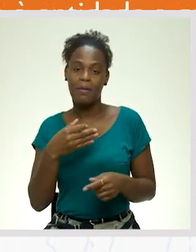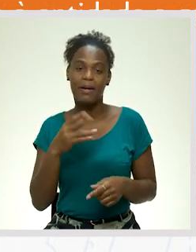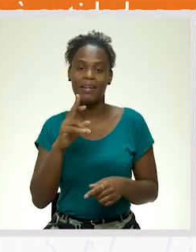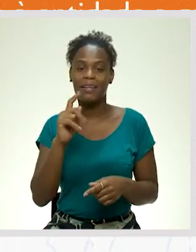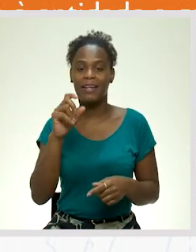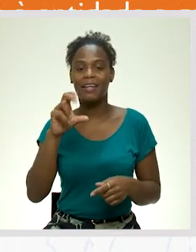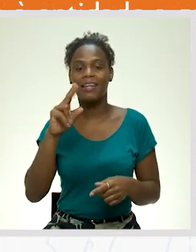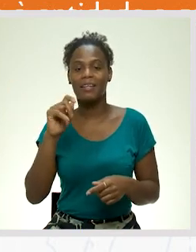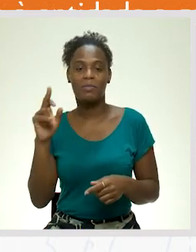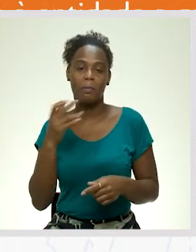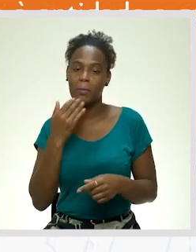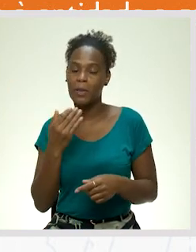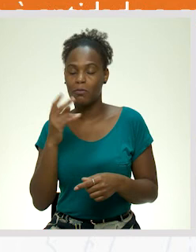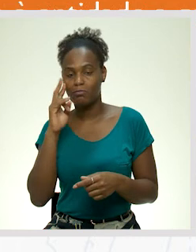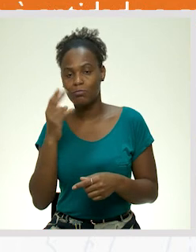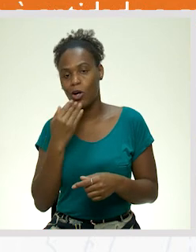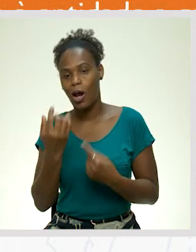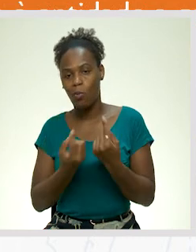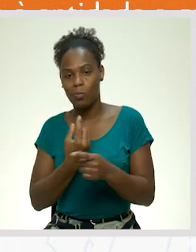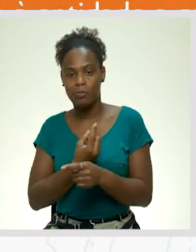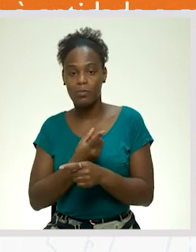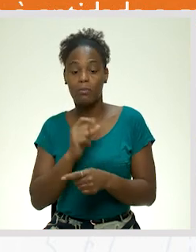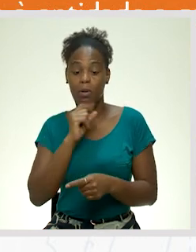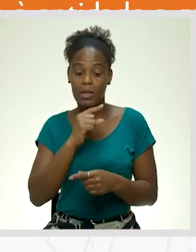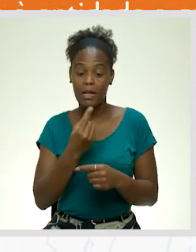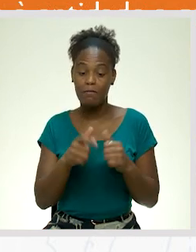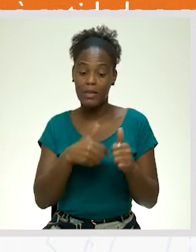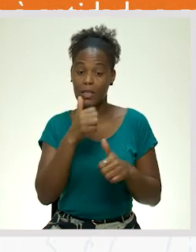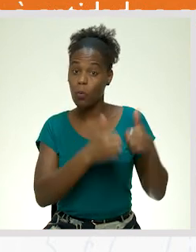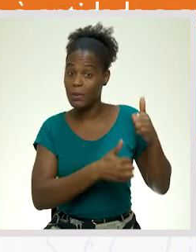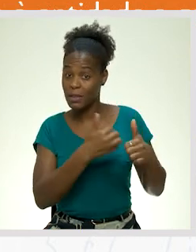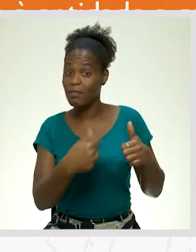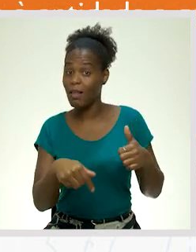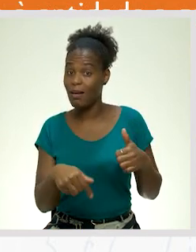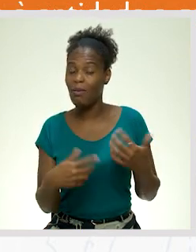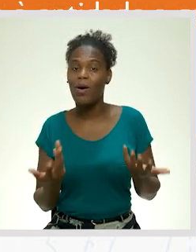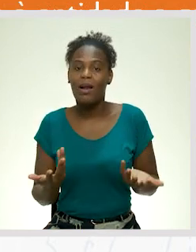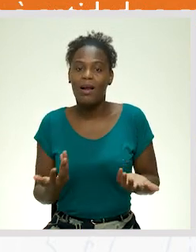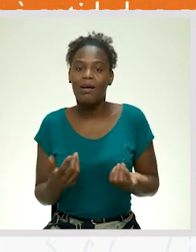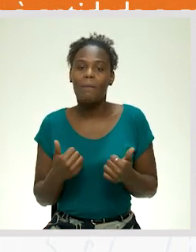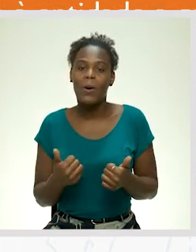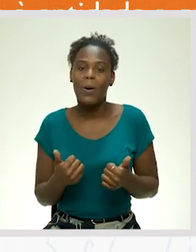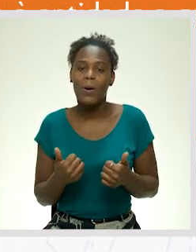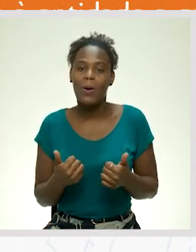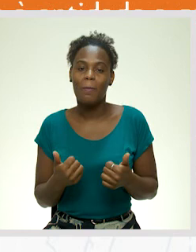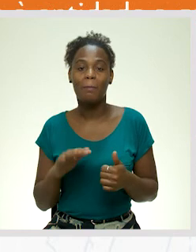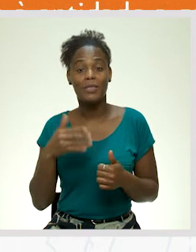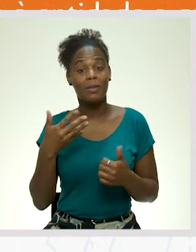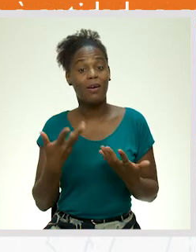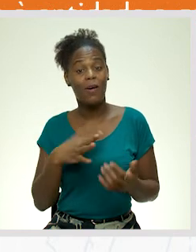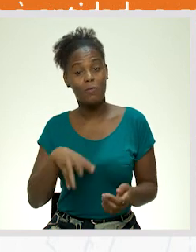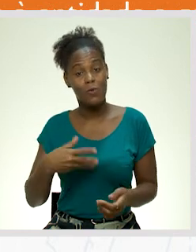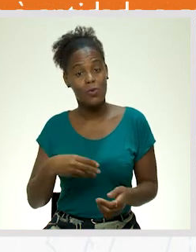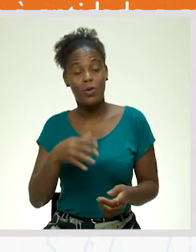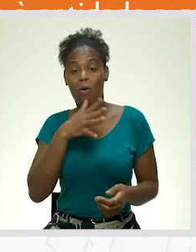e solicitamos algo. Pode-se tornar também uma vantagem competitiva. Qual? Muito bem. Sobretudo neste mundo